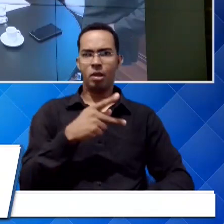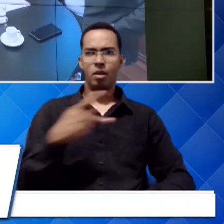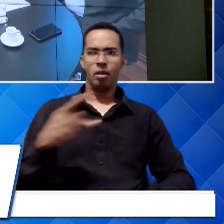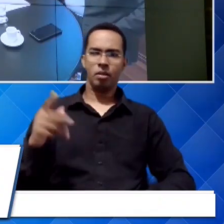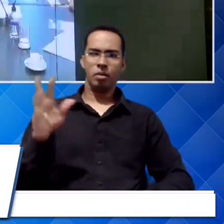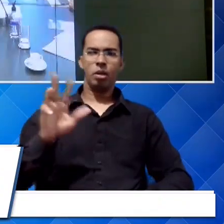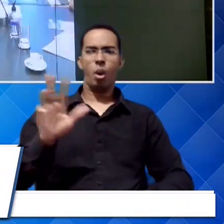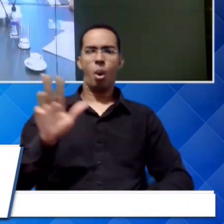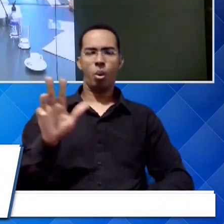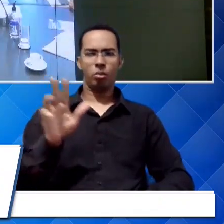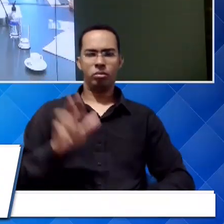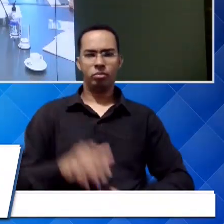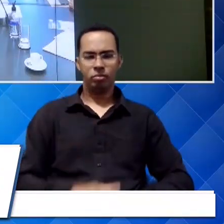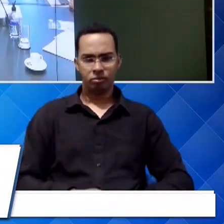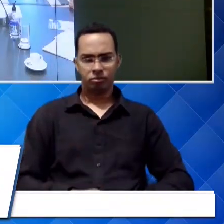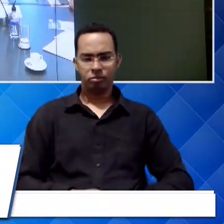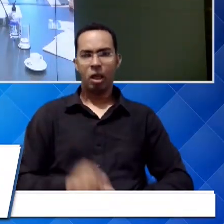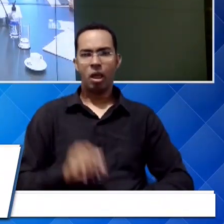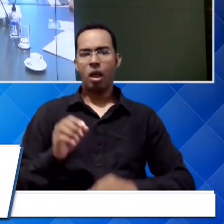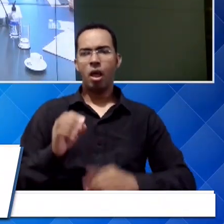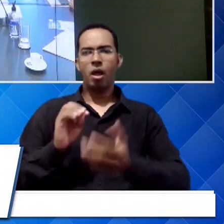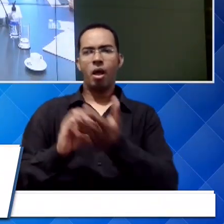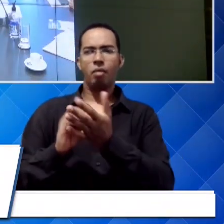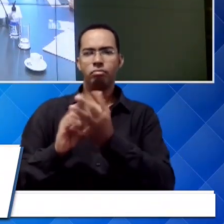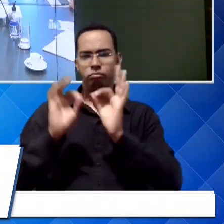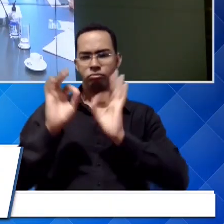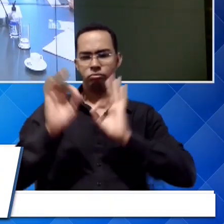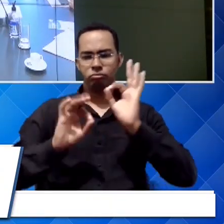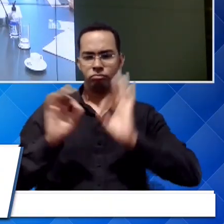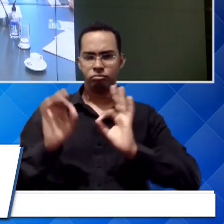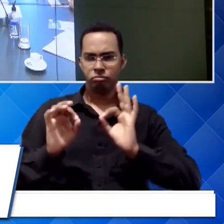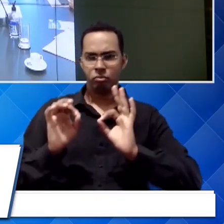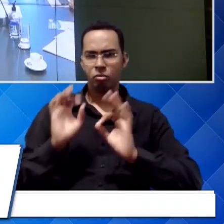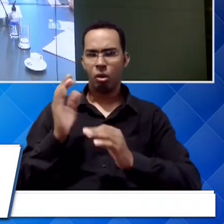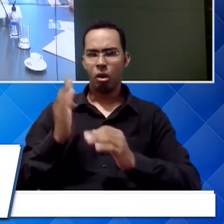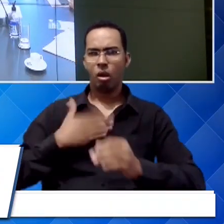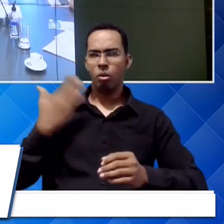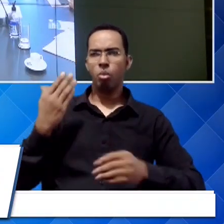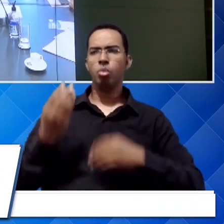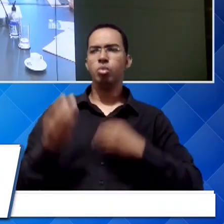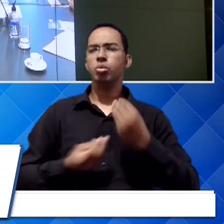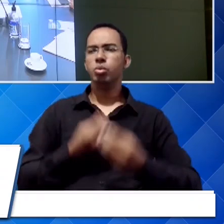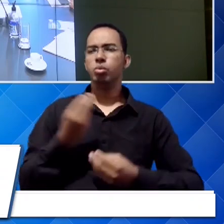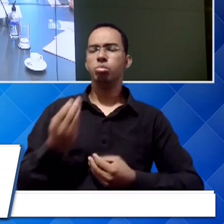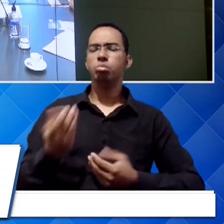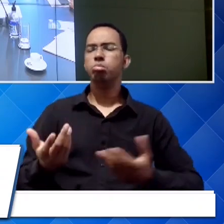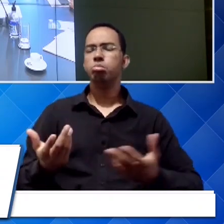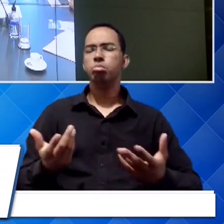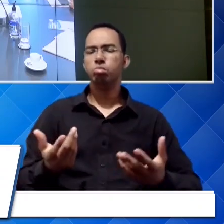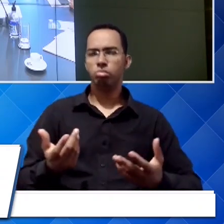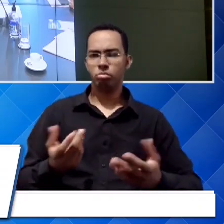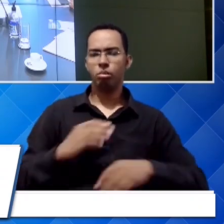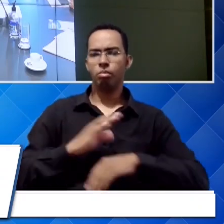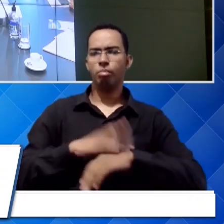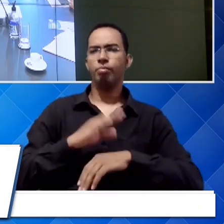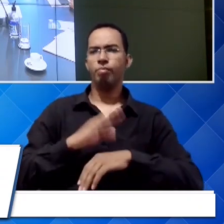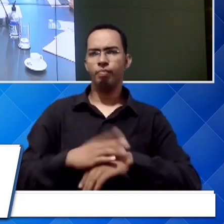E esse desmonte causou uma situação